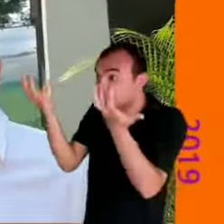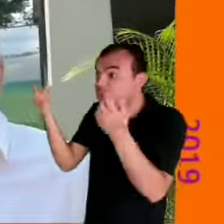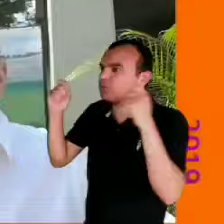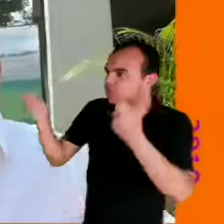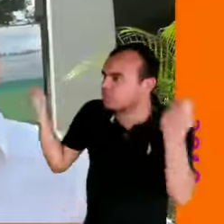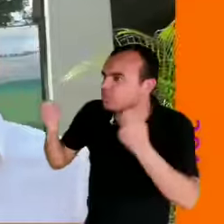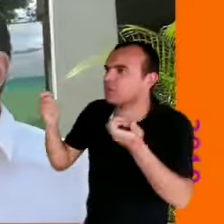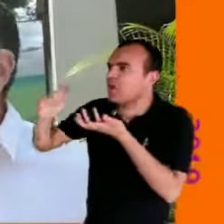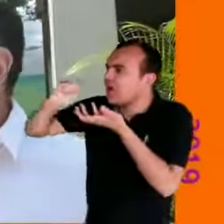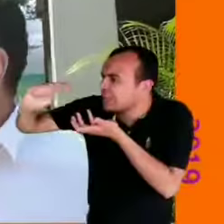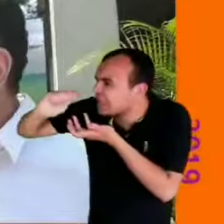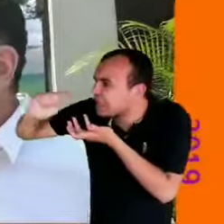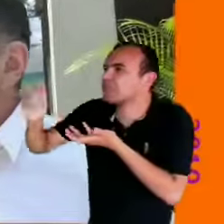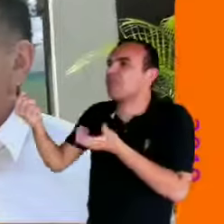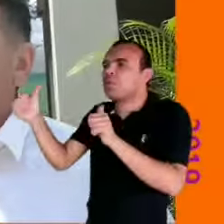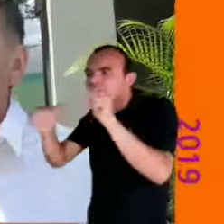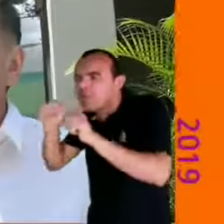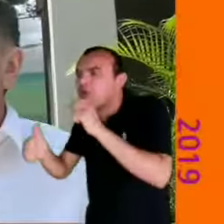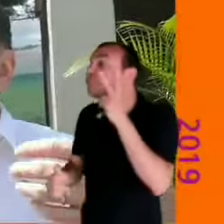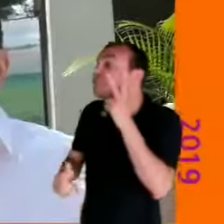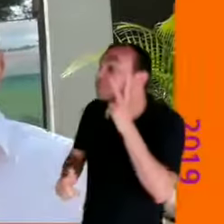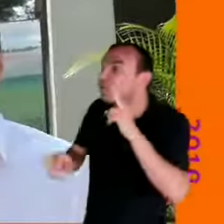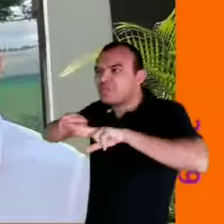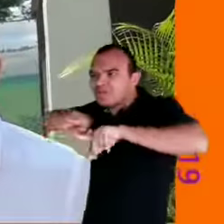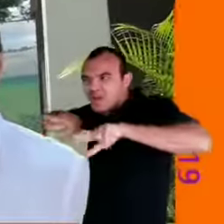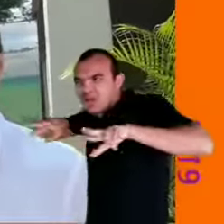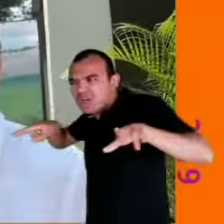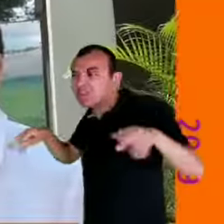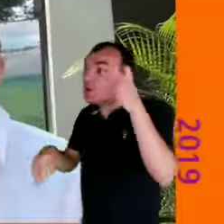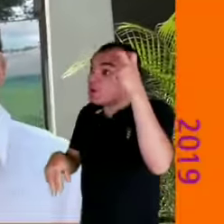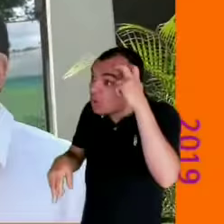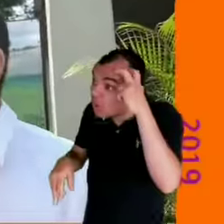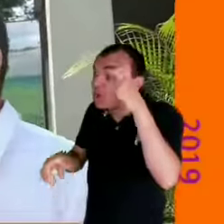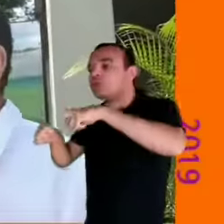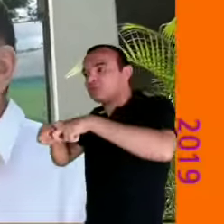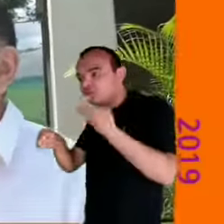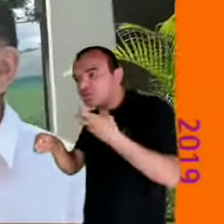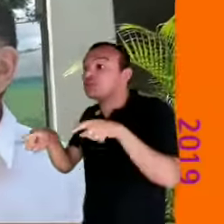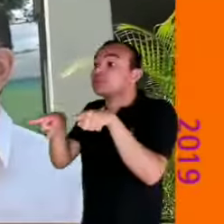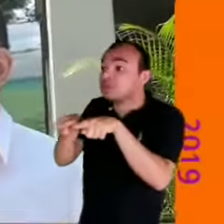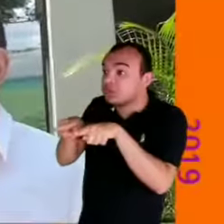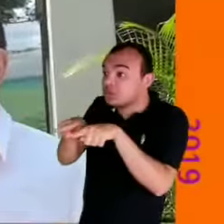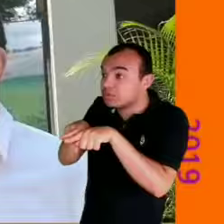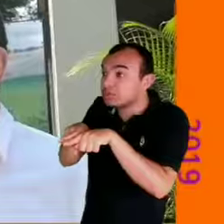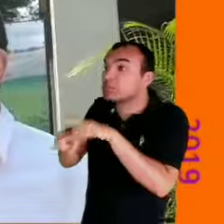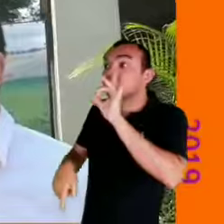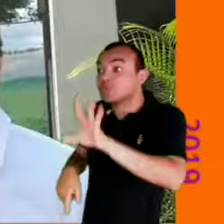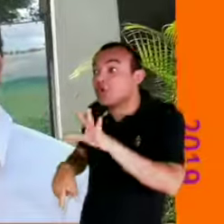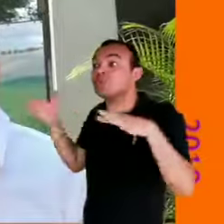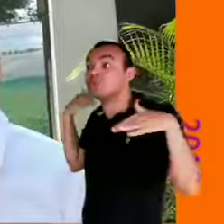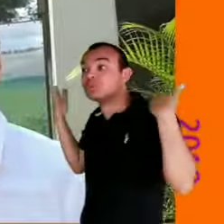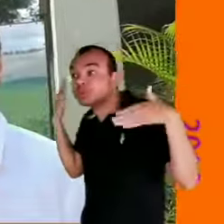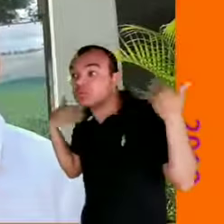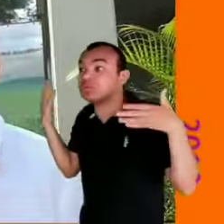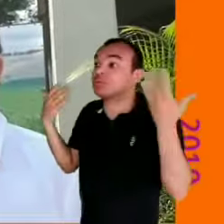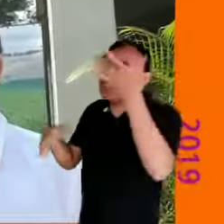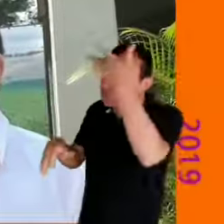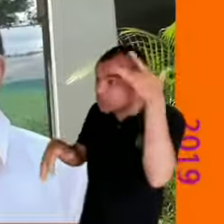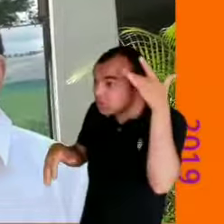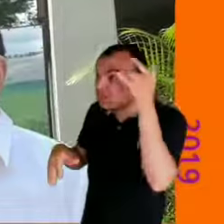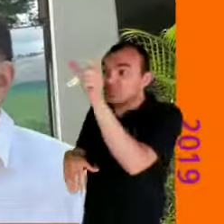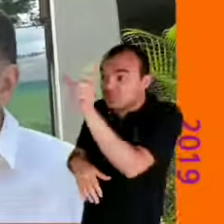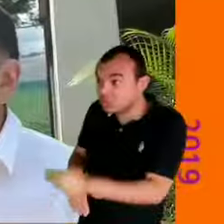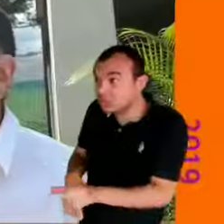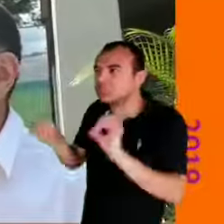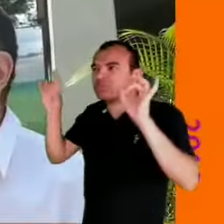festa. Vem aqui, assista aos shows, consuma o cachofra, beba vinho. A ideia é realmente que o São Roquense também venha